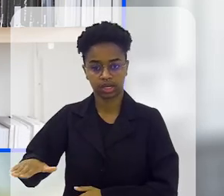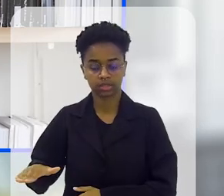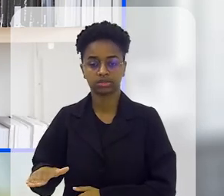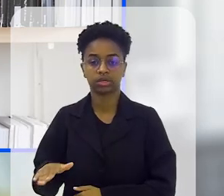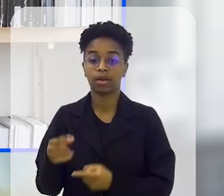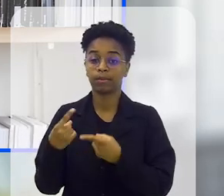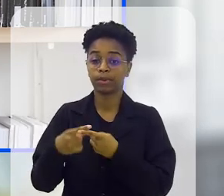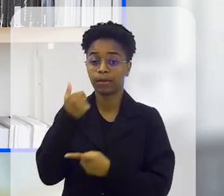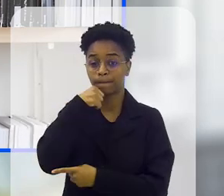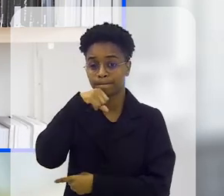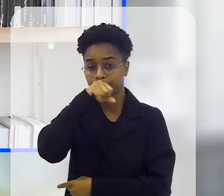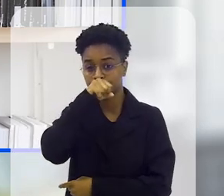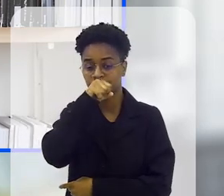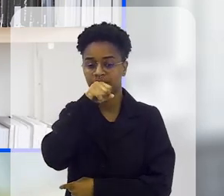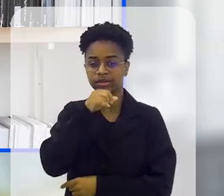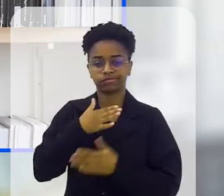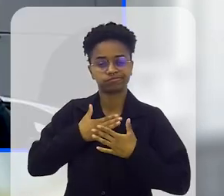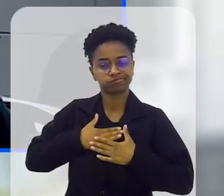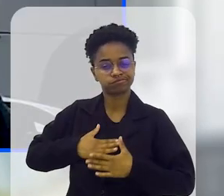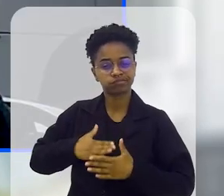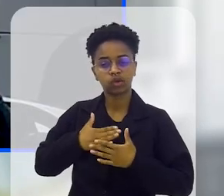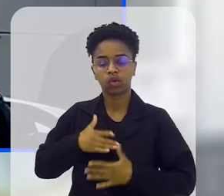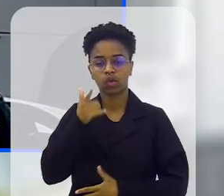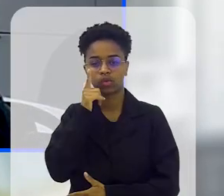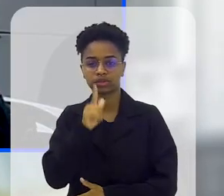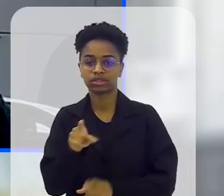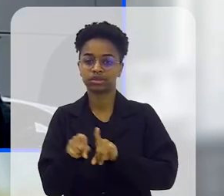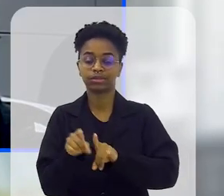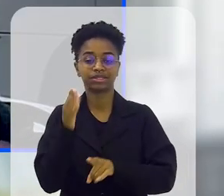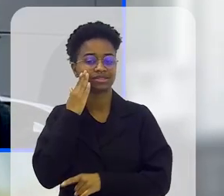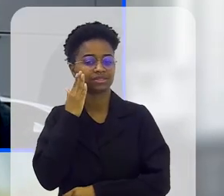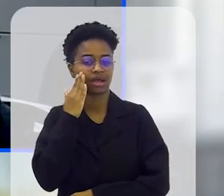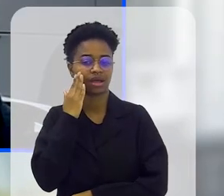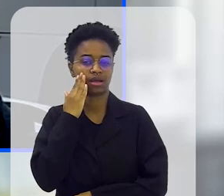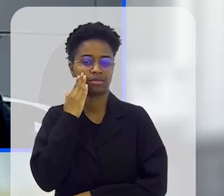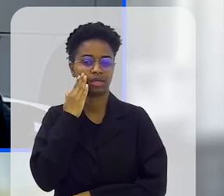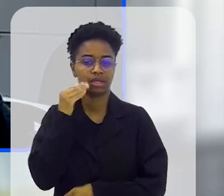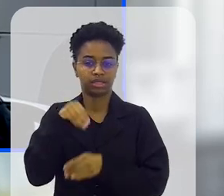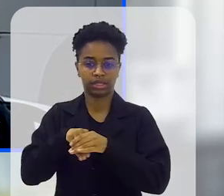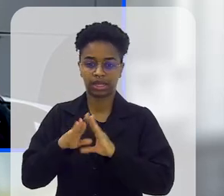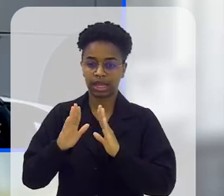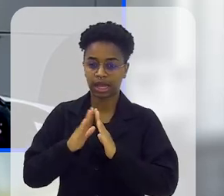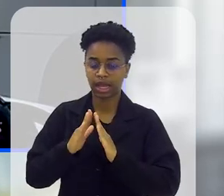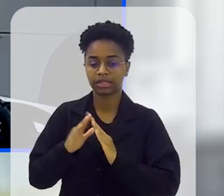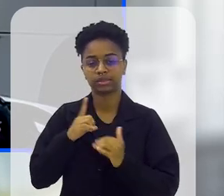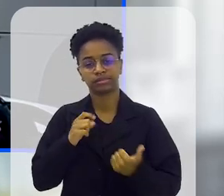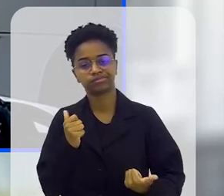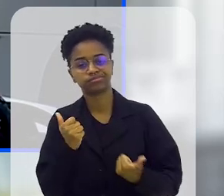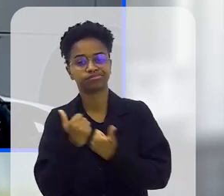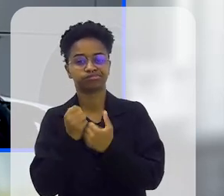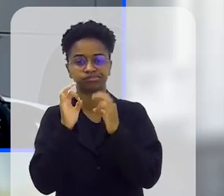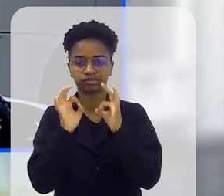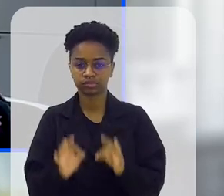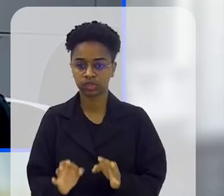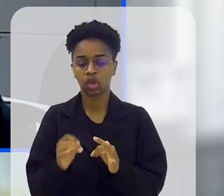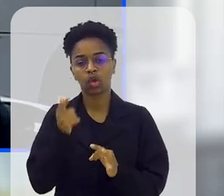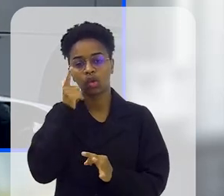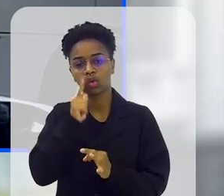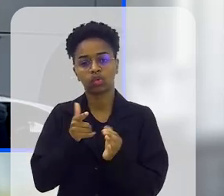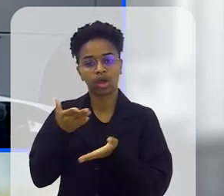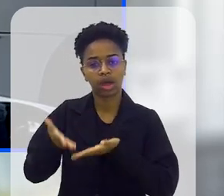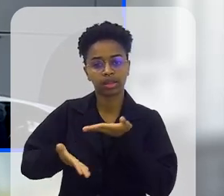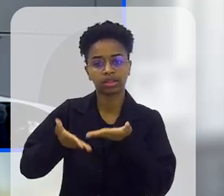criança, porque essa mãe vai ficar um pouco mais tranquila, sabendo que ela, em casa, vai ter o suporte necessário